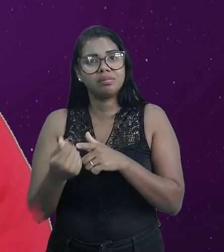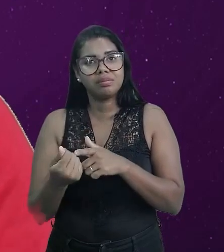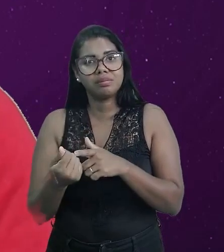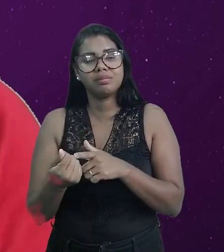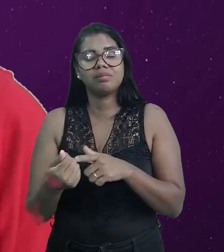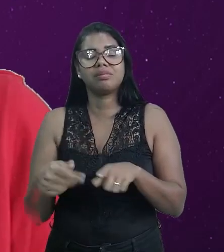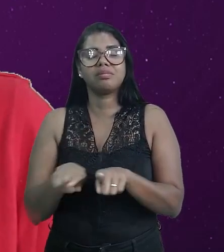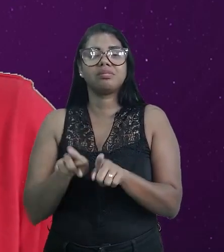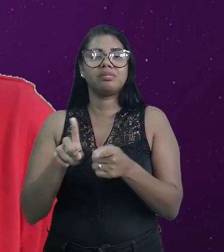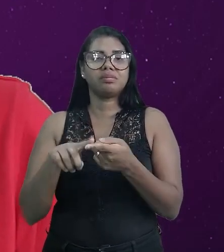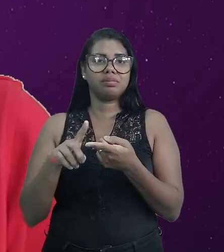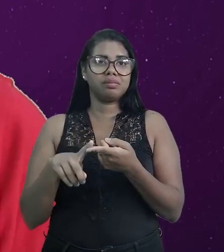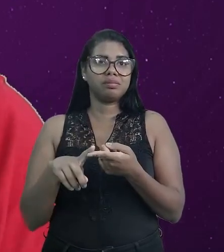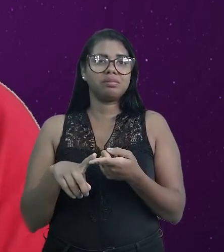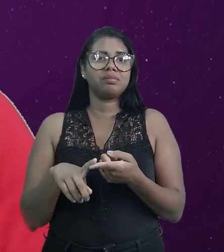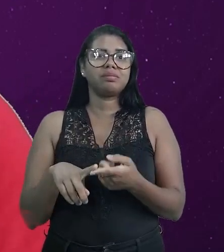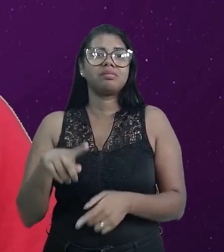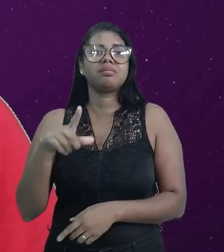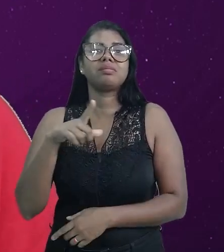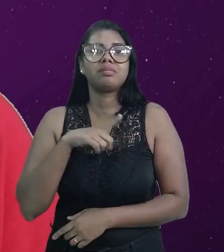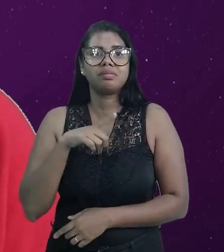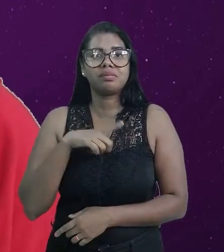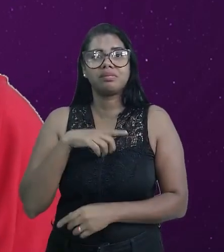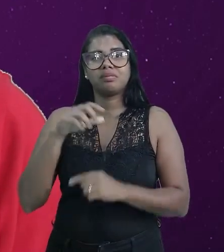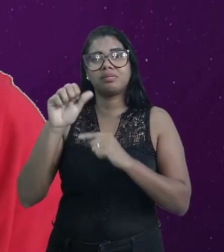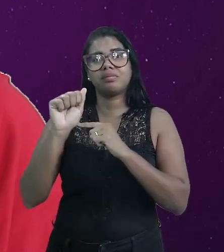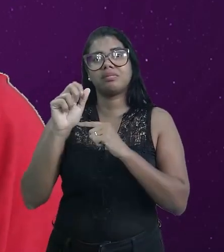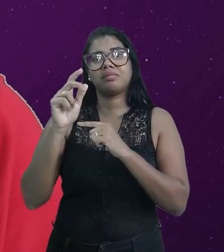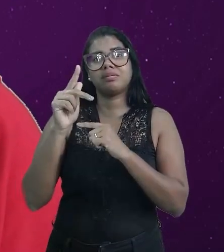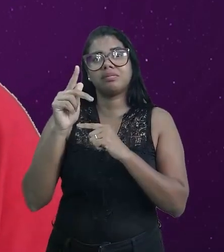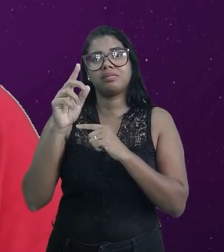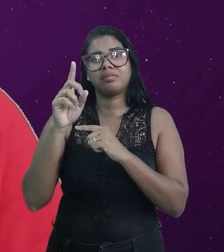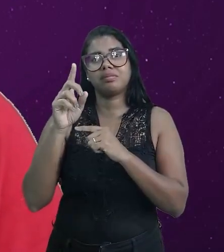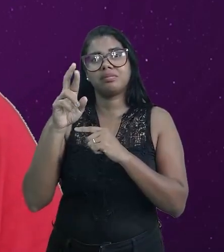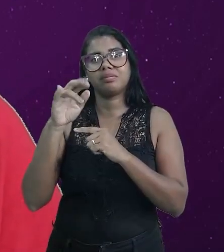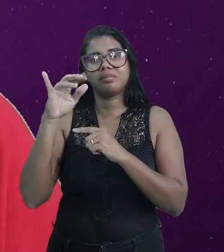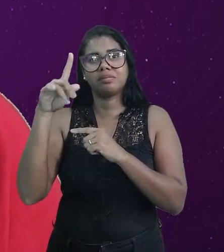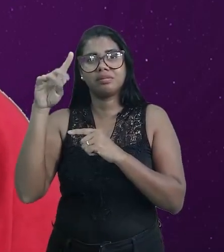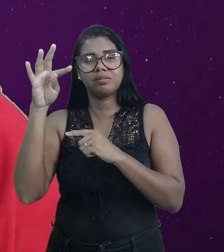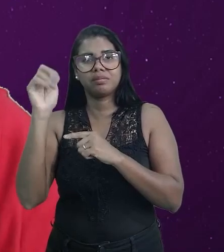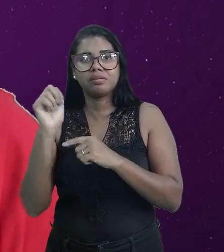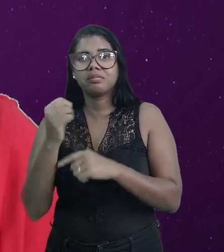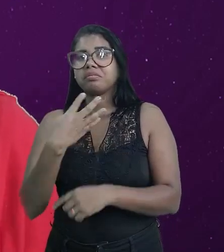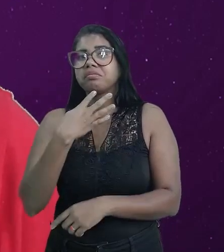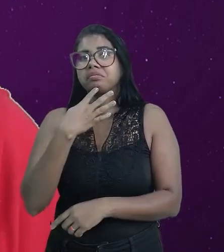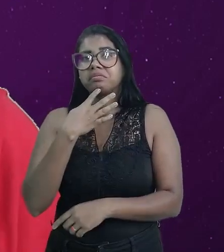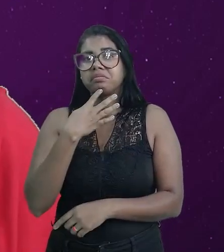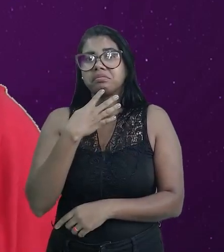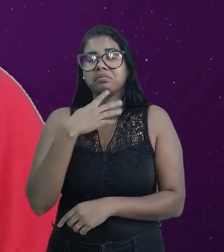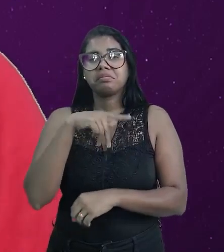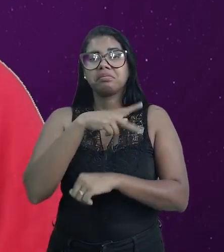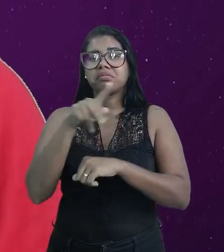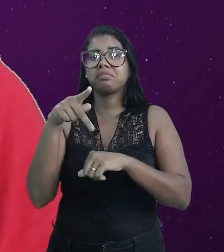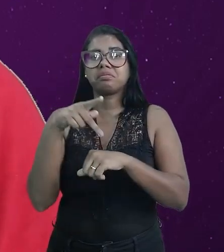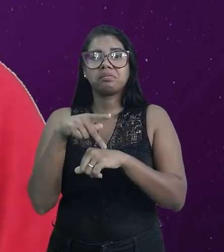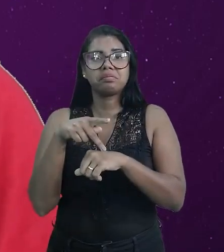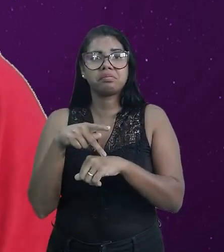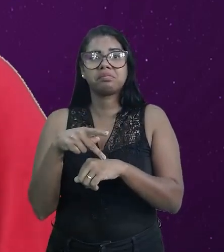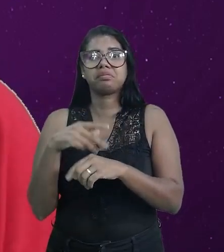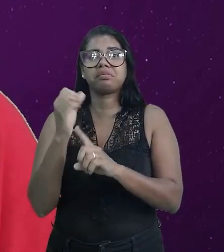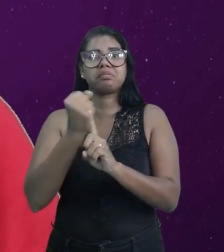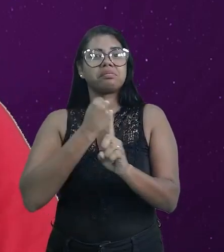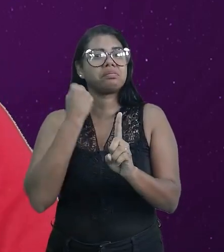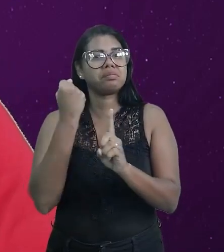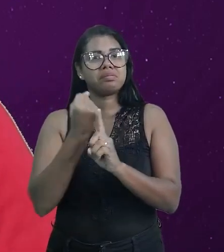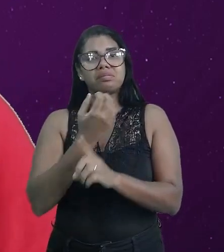refugiado, e também existem os apátridas, que são pessoas que não são reconhecidas por nenhuma nação como um cidadão.